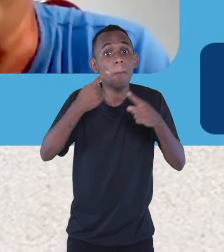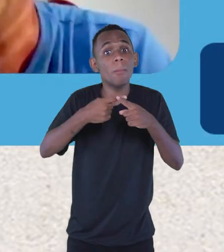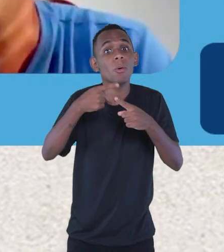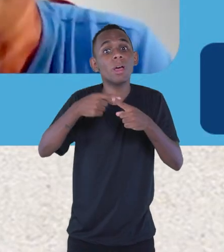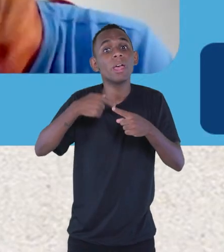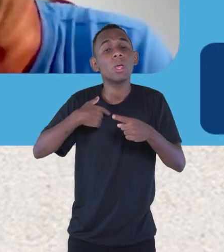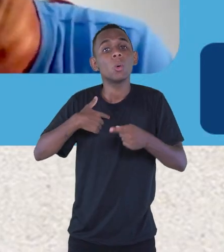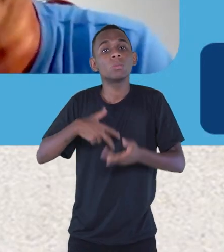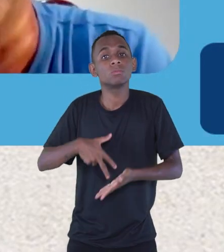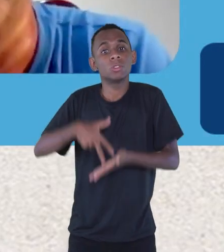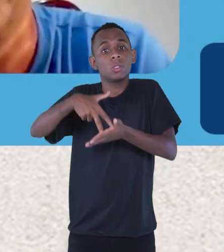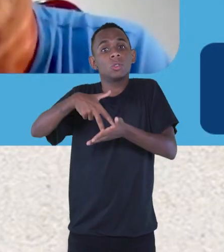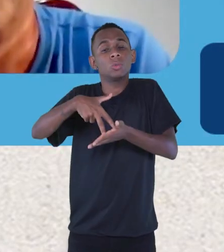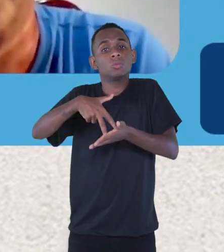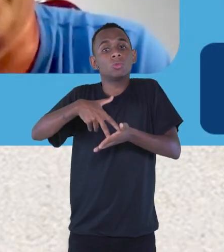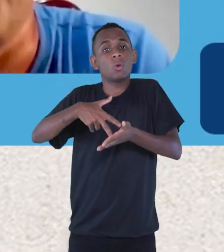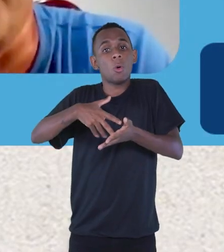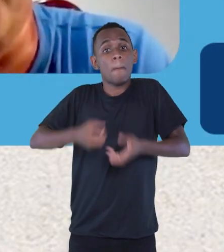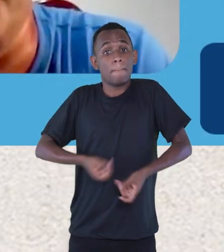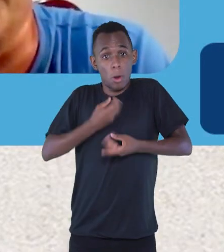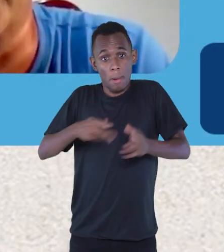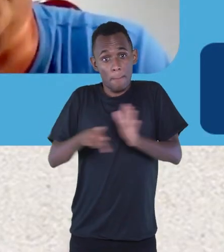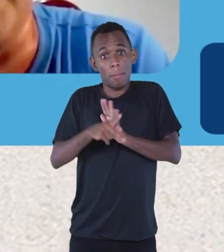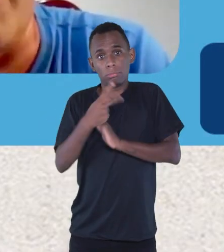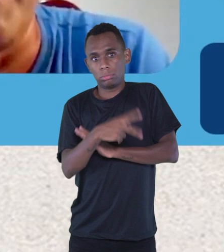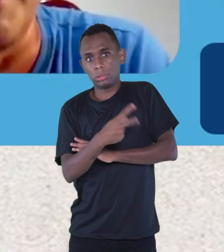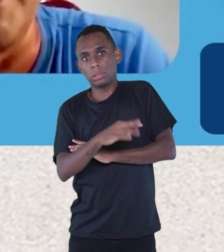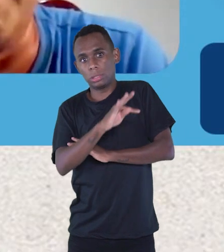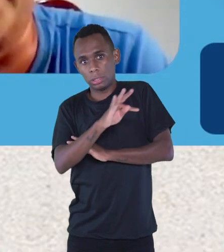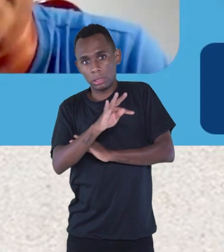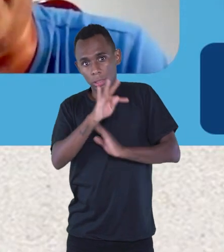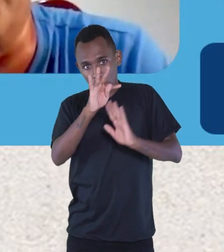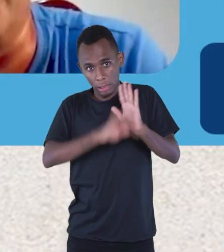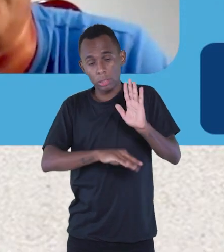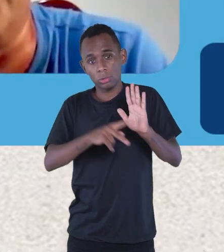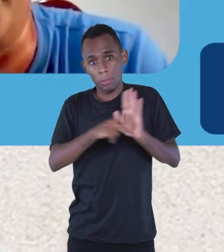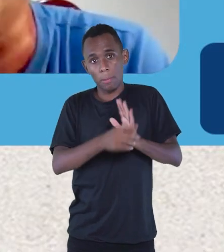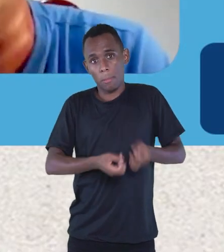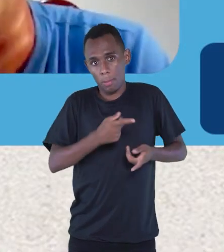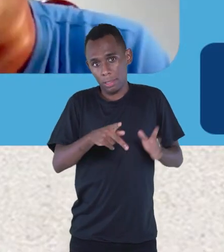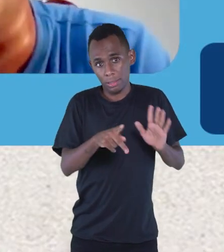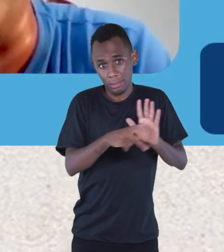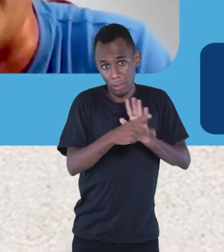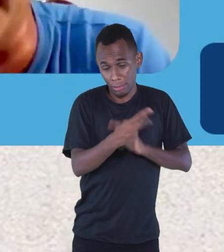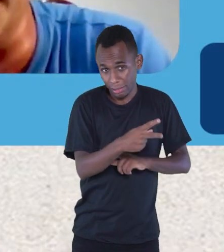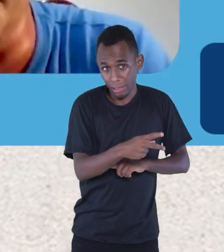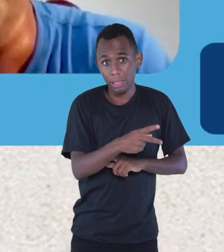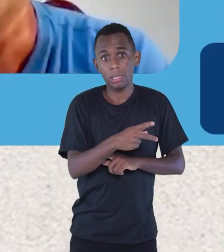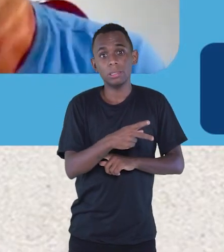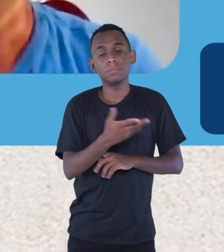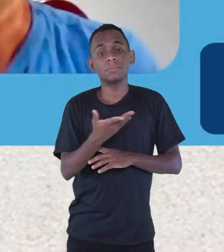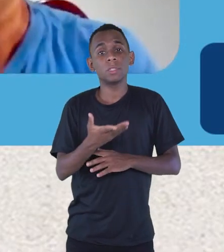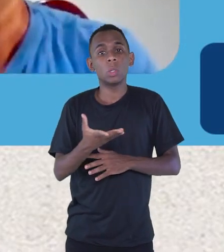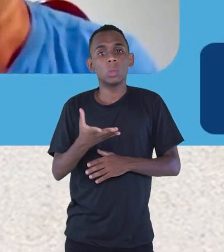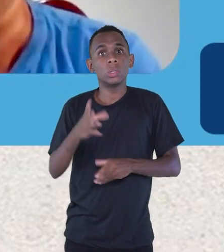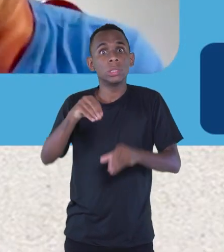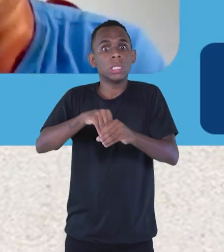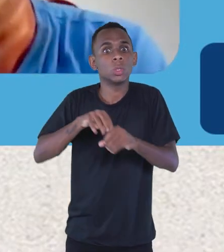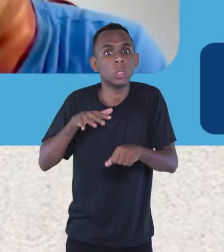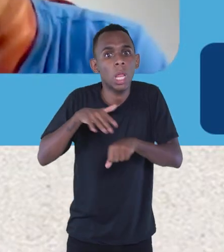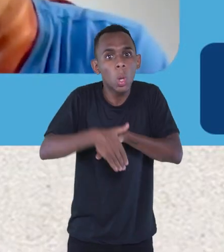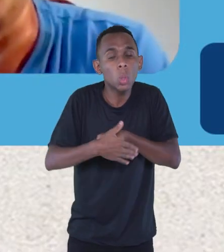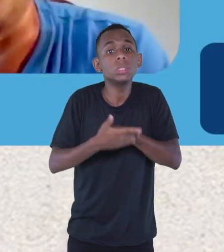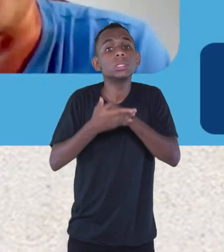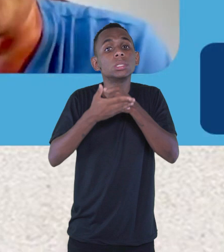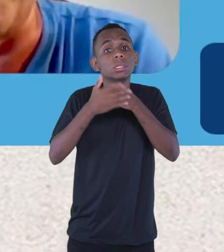para falar em praças, que é um poema importante na obra dele, que é o Dentro da Noite Veloz, no qual ele